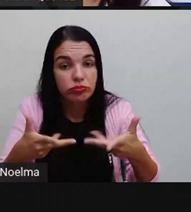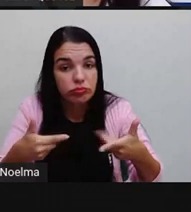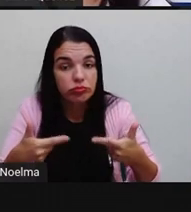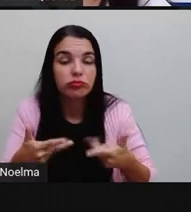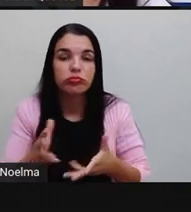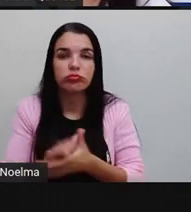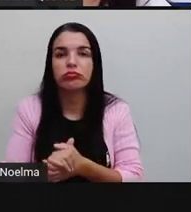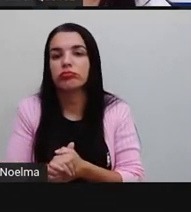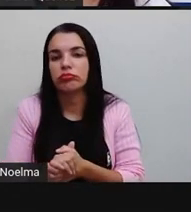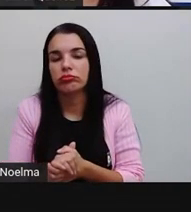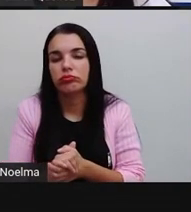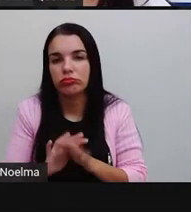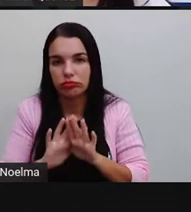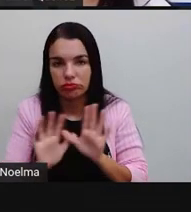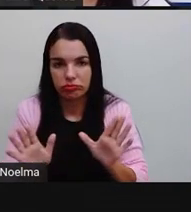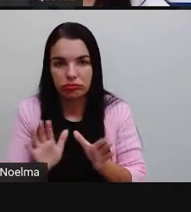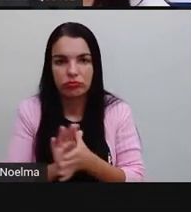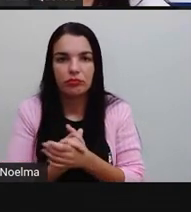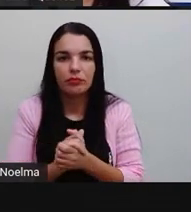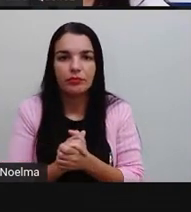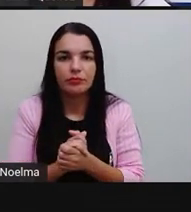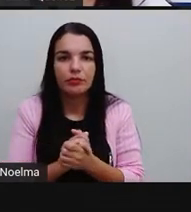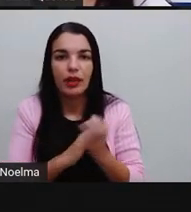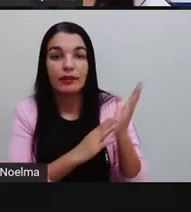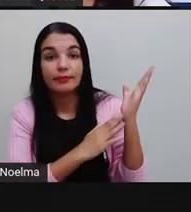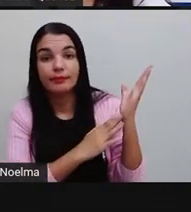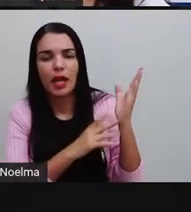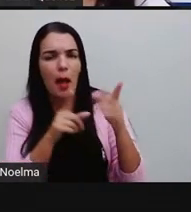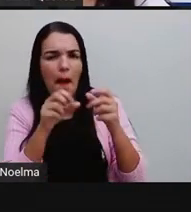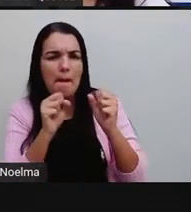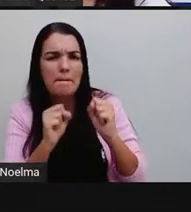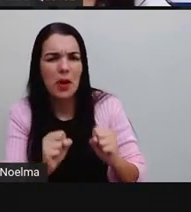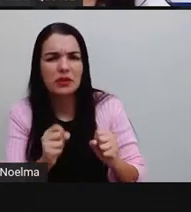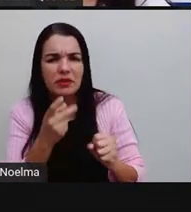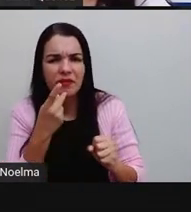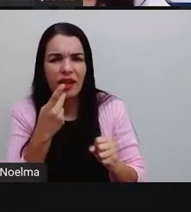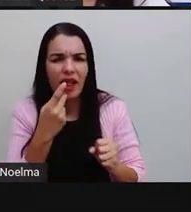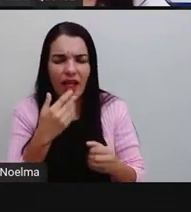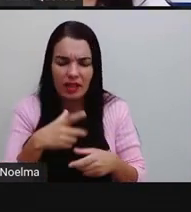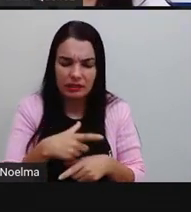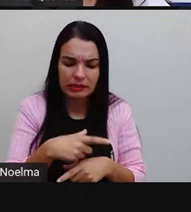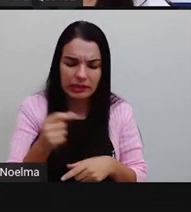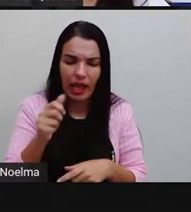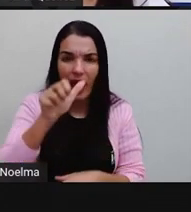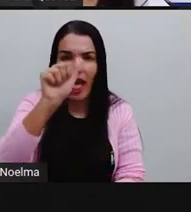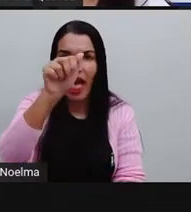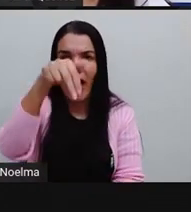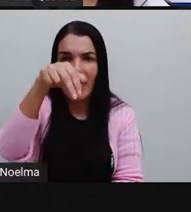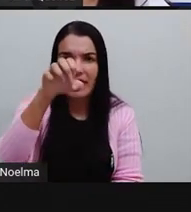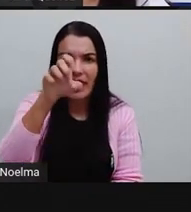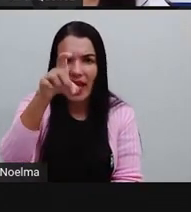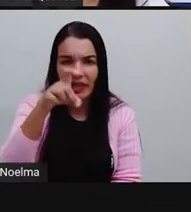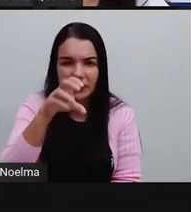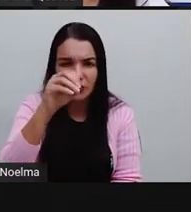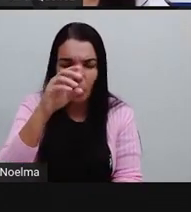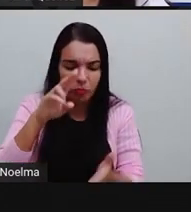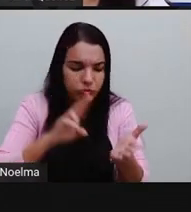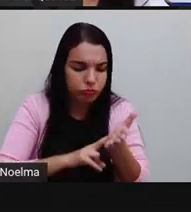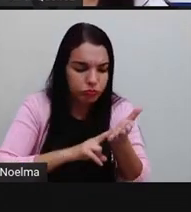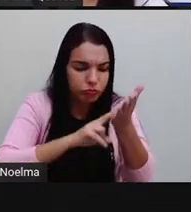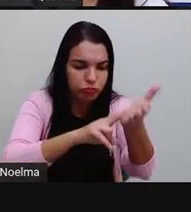singular. Não vai variar, certo? Posso dizer, seguem anexo minhas fotos?